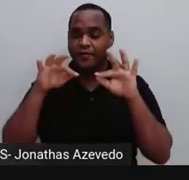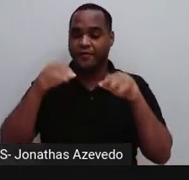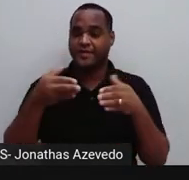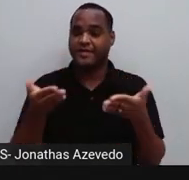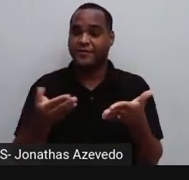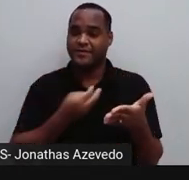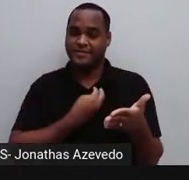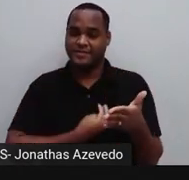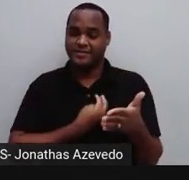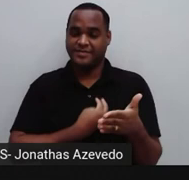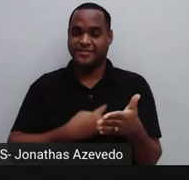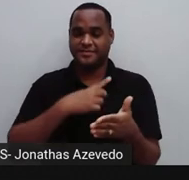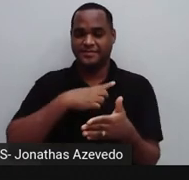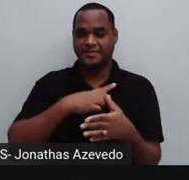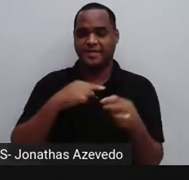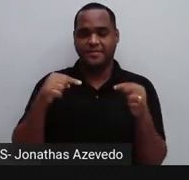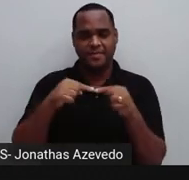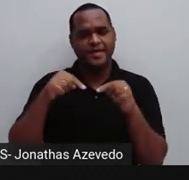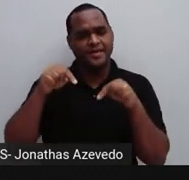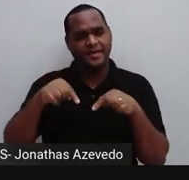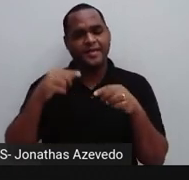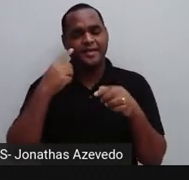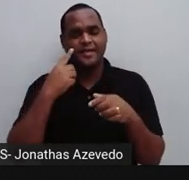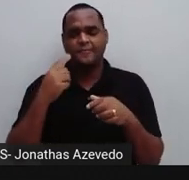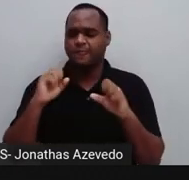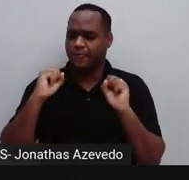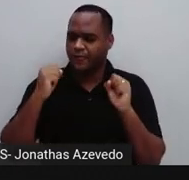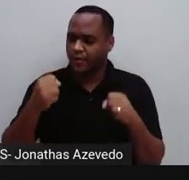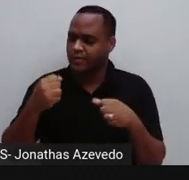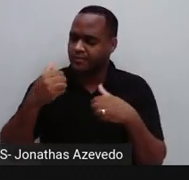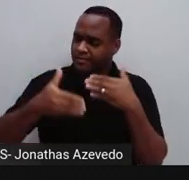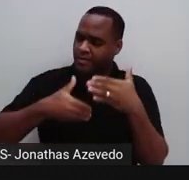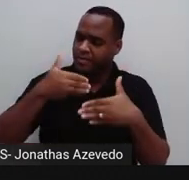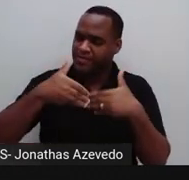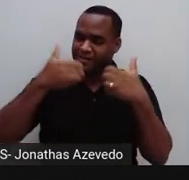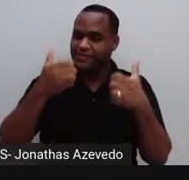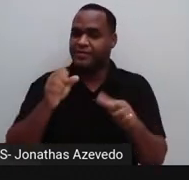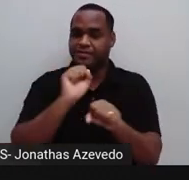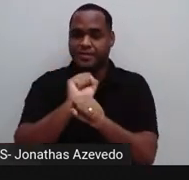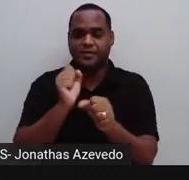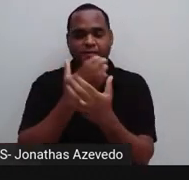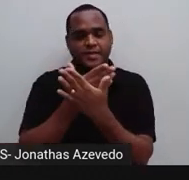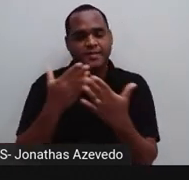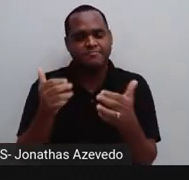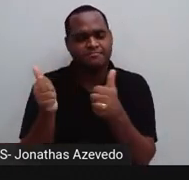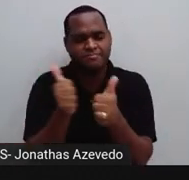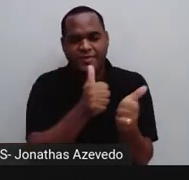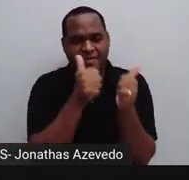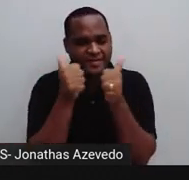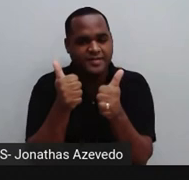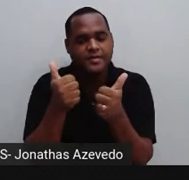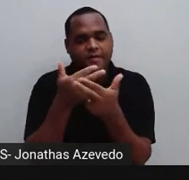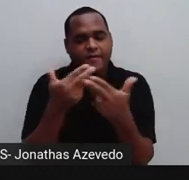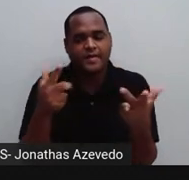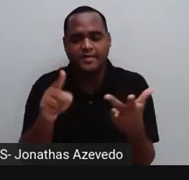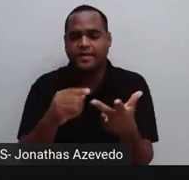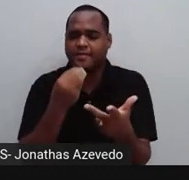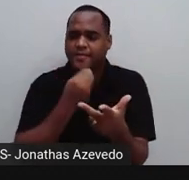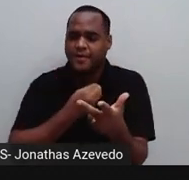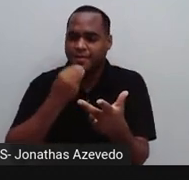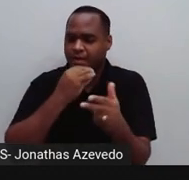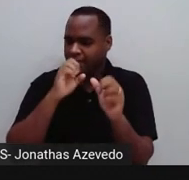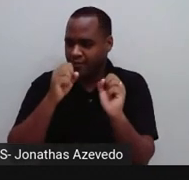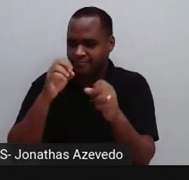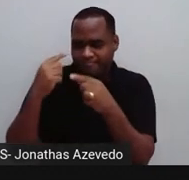essa nossa caminhada. Espero que você tenha curtido tudo que a gente teve a oportunidade de viver